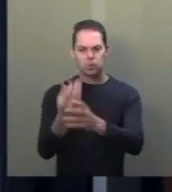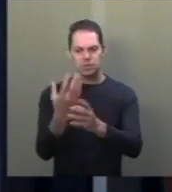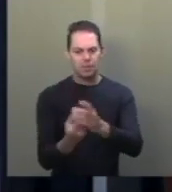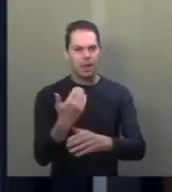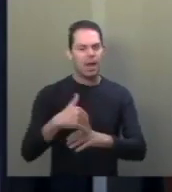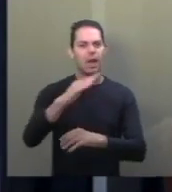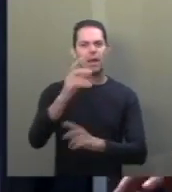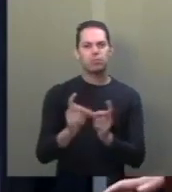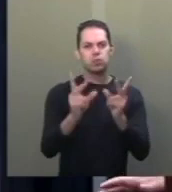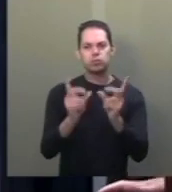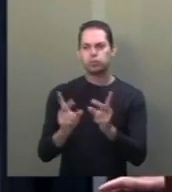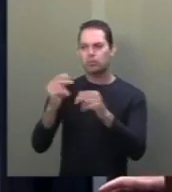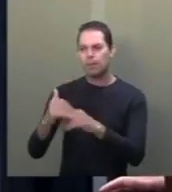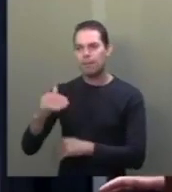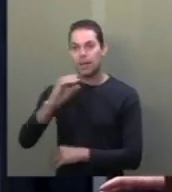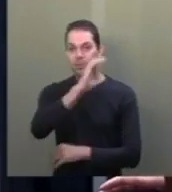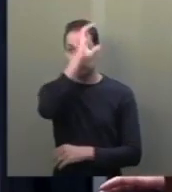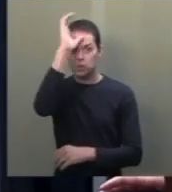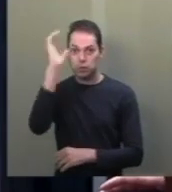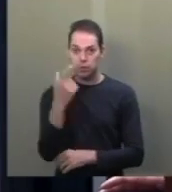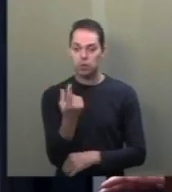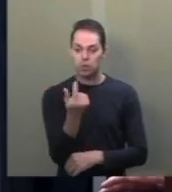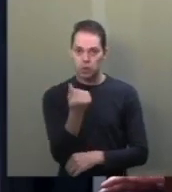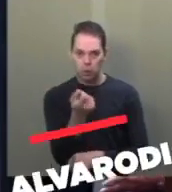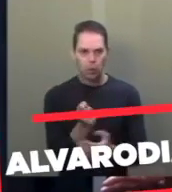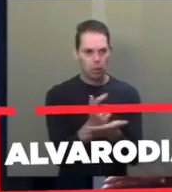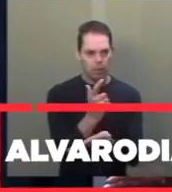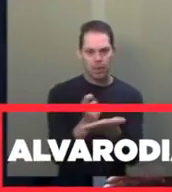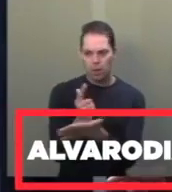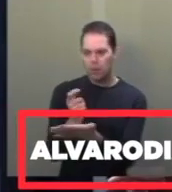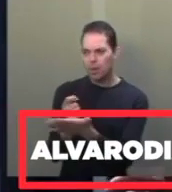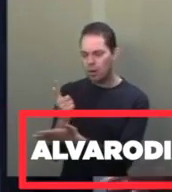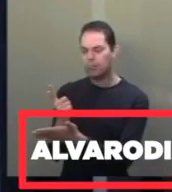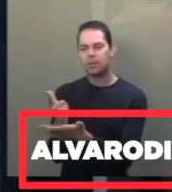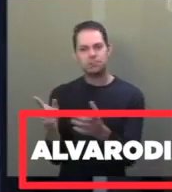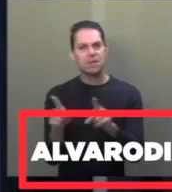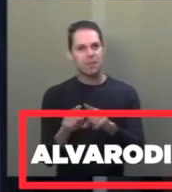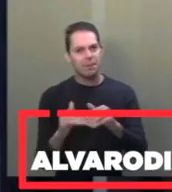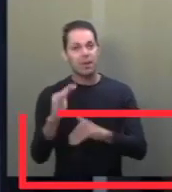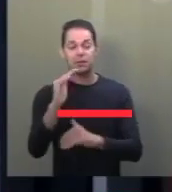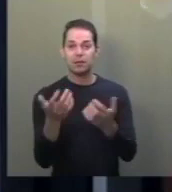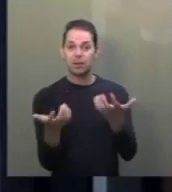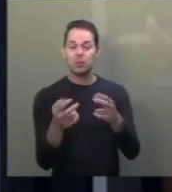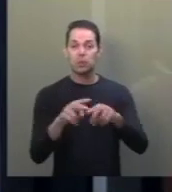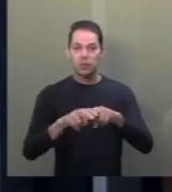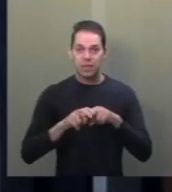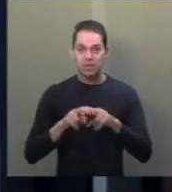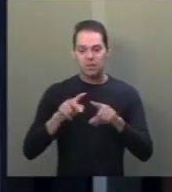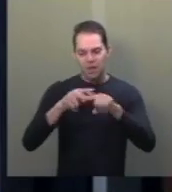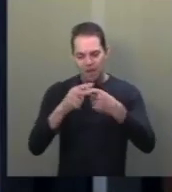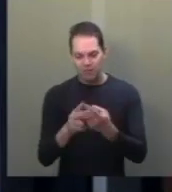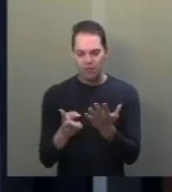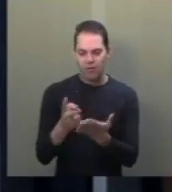mais, e que o consumidor, melhorando o seu poder aquisitivo, possa também comprar mais. Por isso, a reforma tributária é